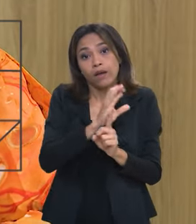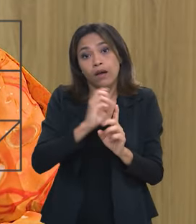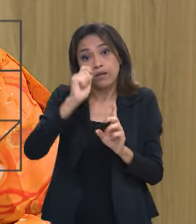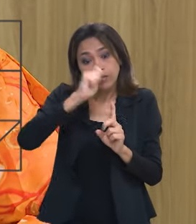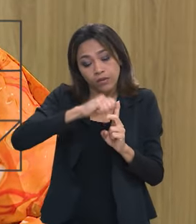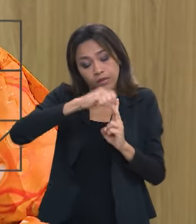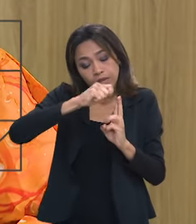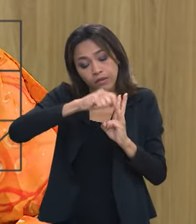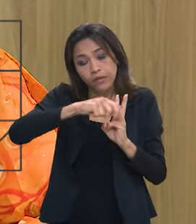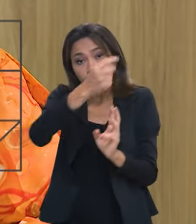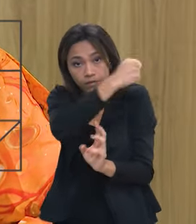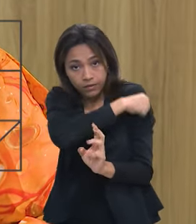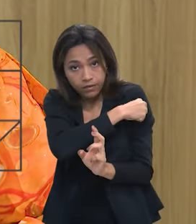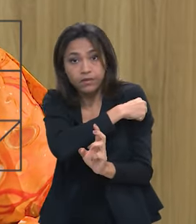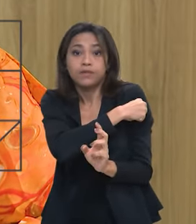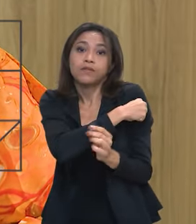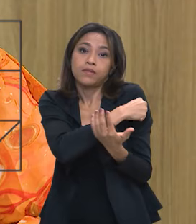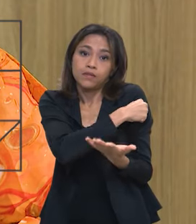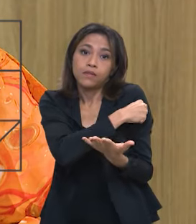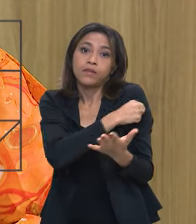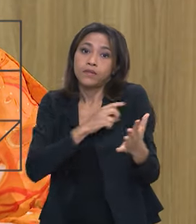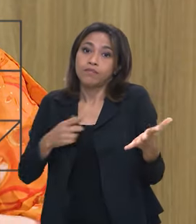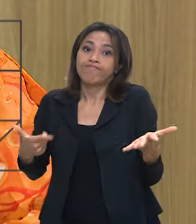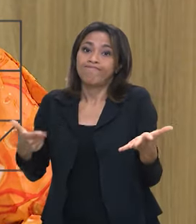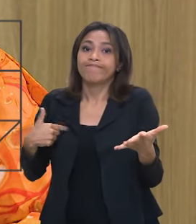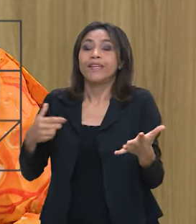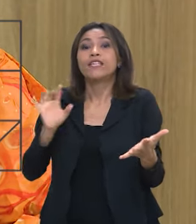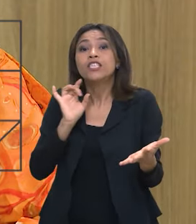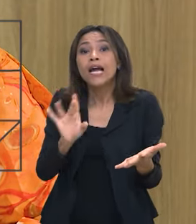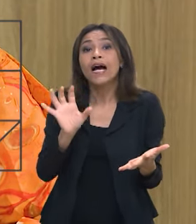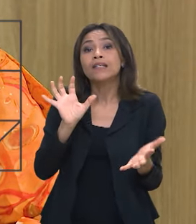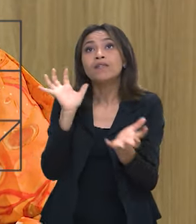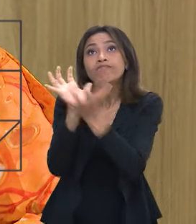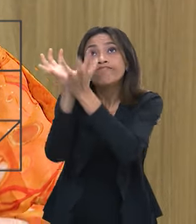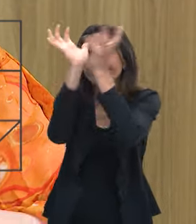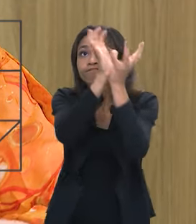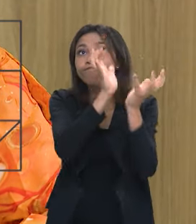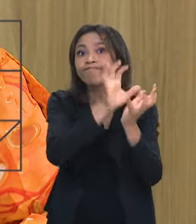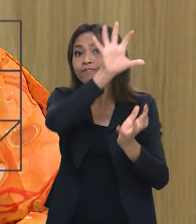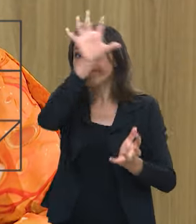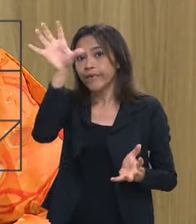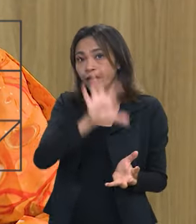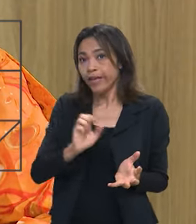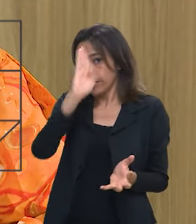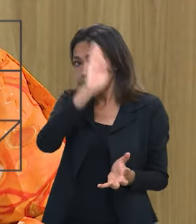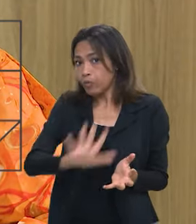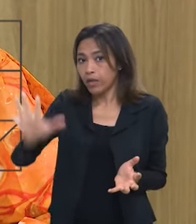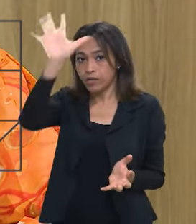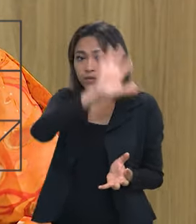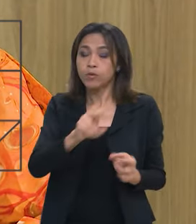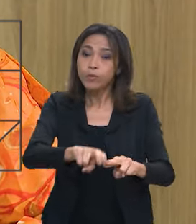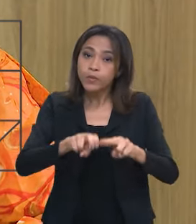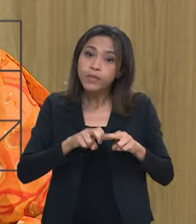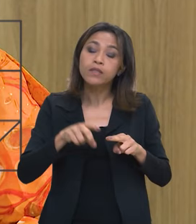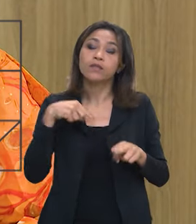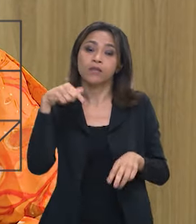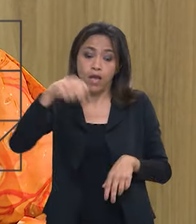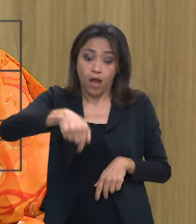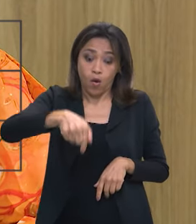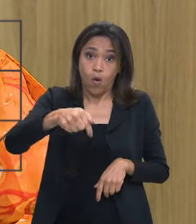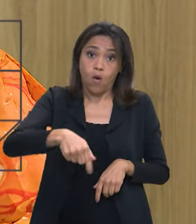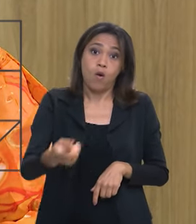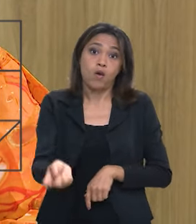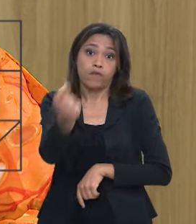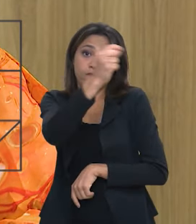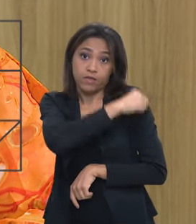efetivo da saúde o calendário sanitário de cada região então por isso estamos fazendo essa vacinação